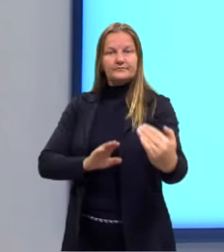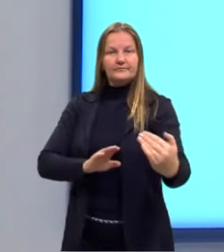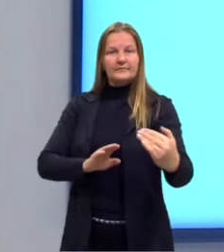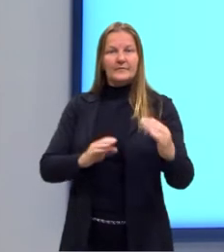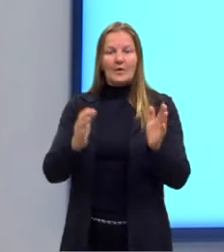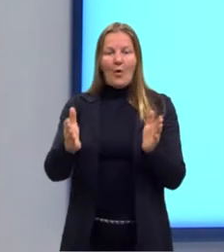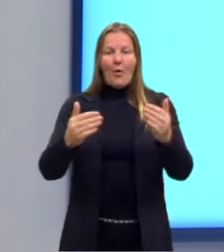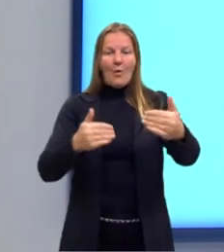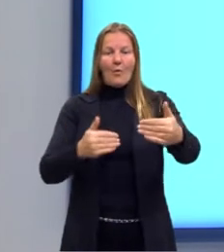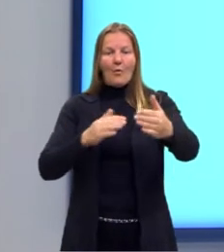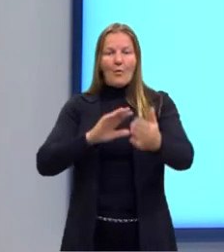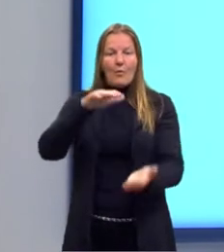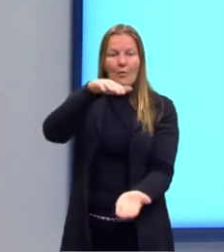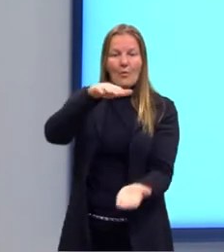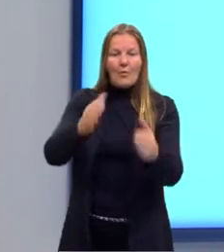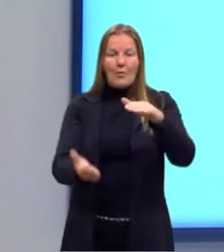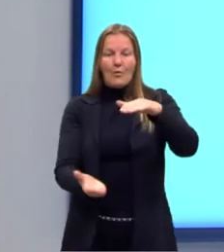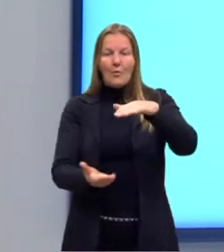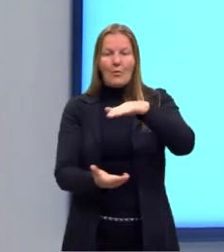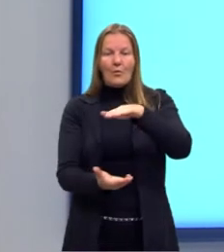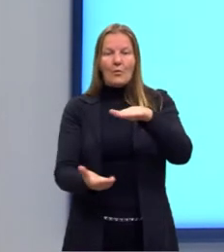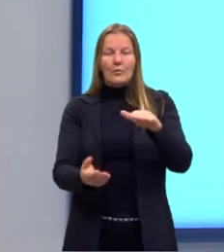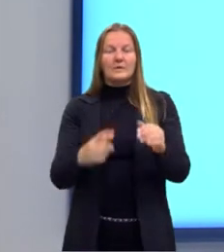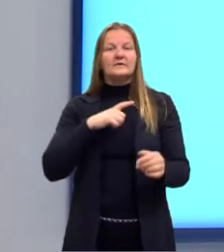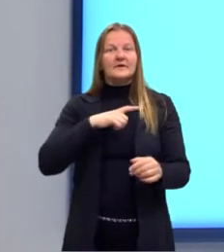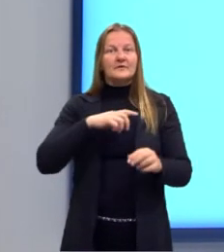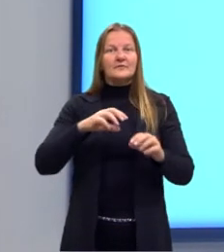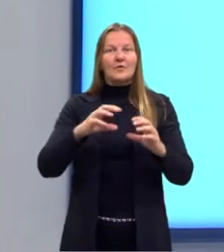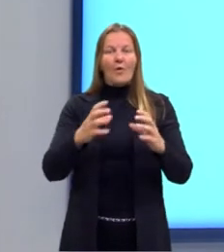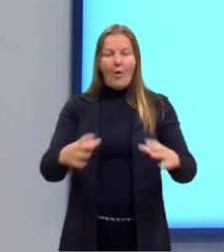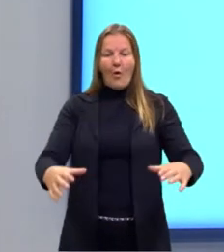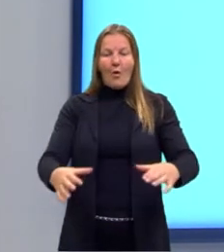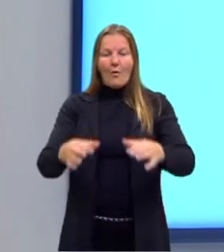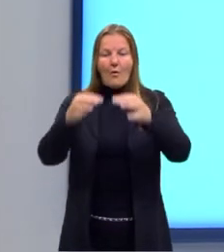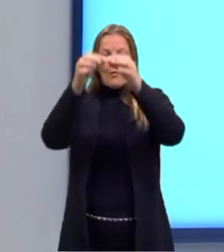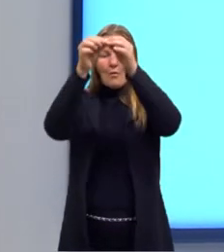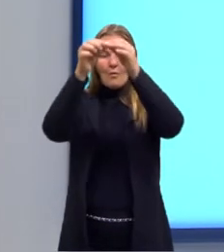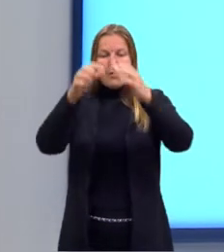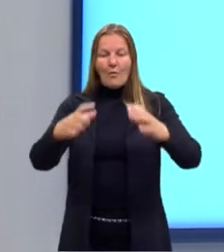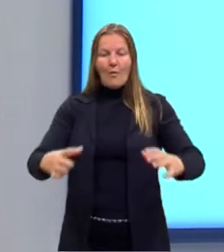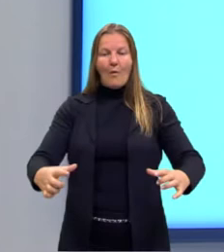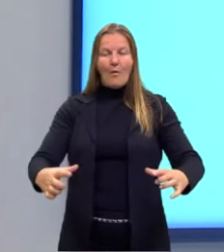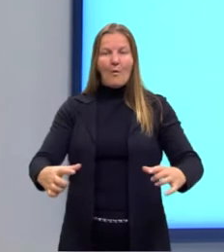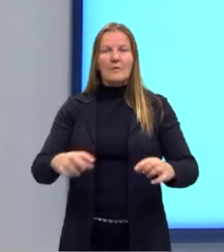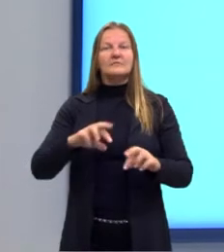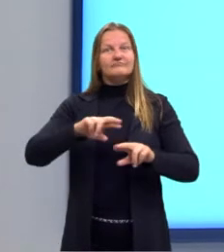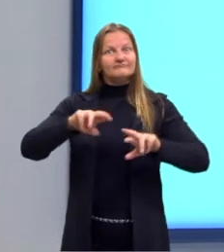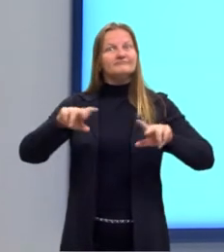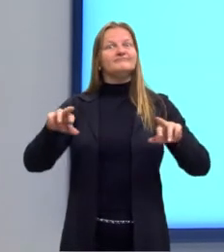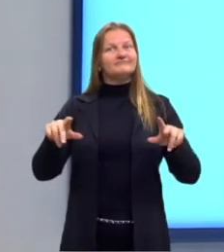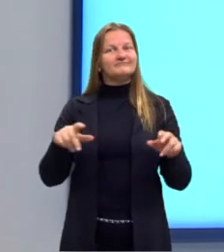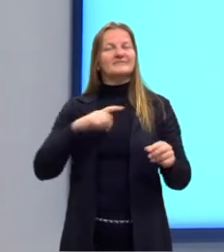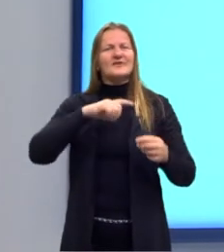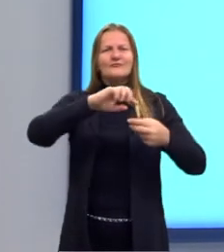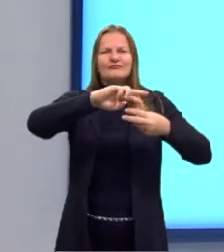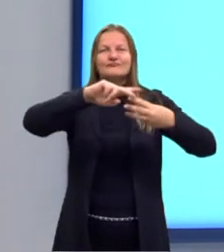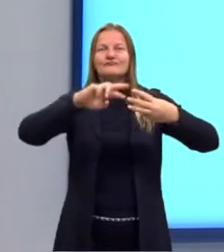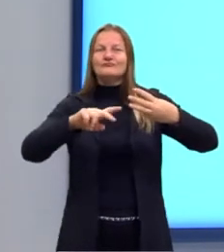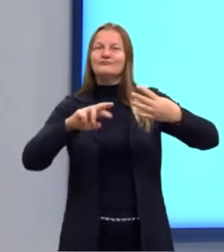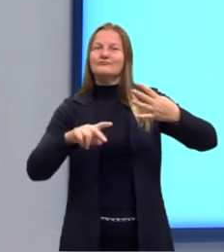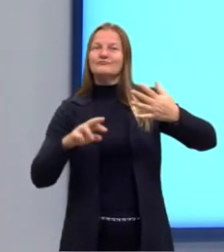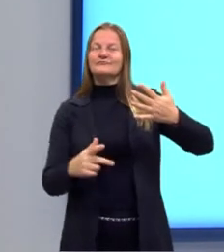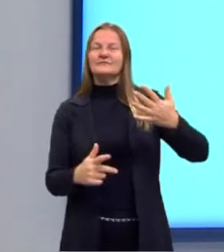cones são alguns sólidos explorados por essa sub-área da geometria. Nós vimos algumas